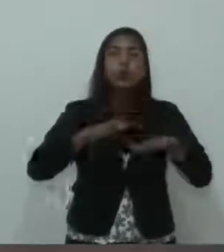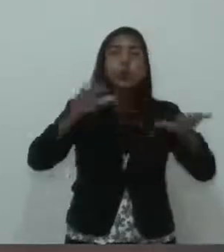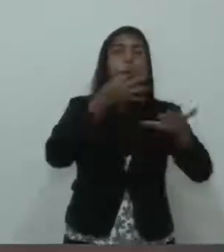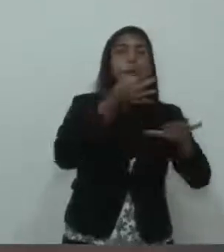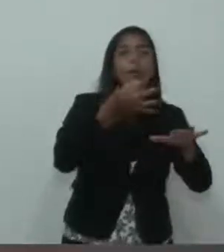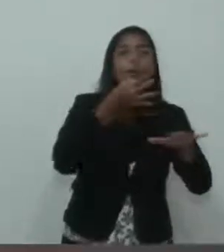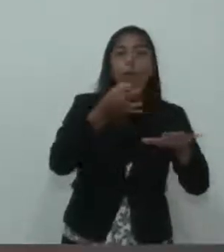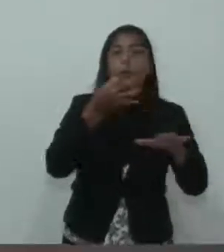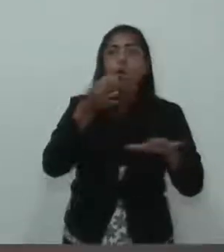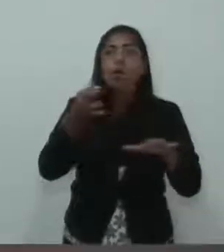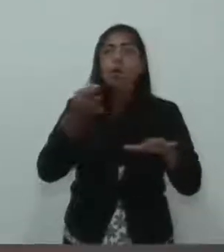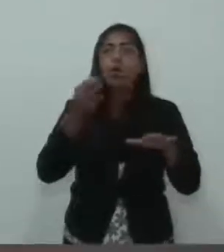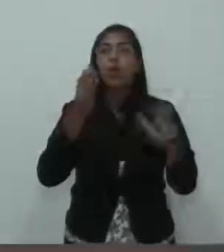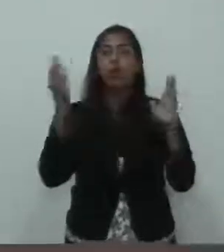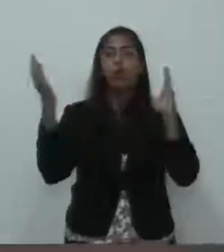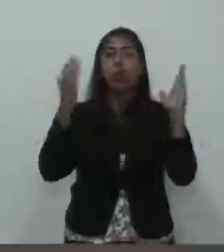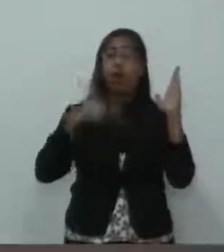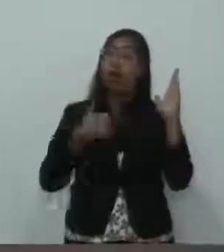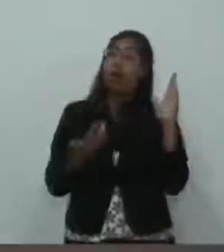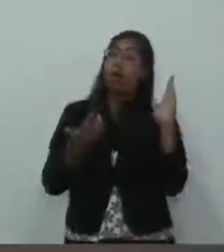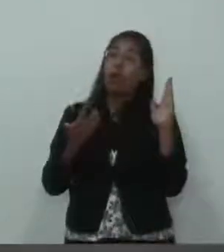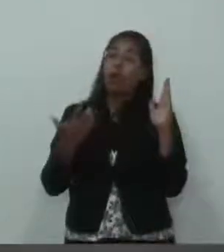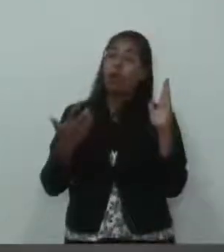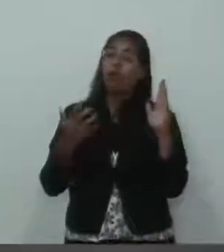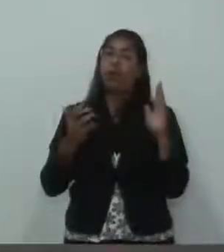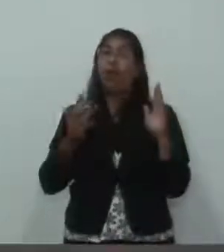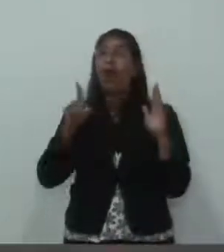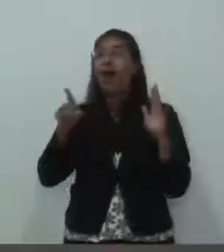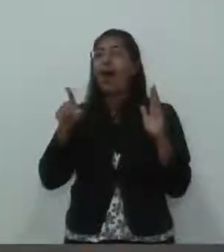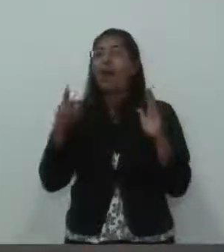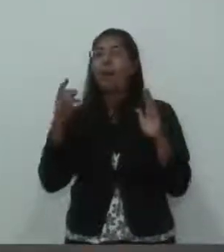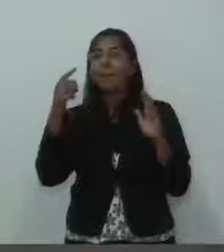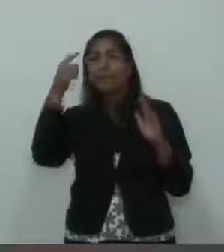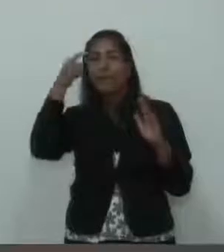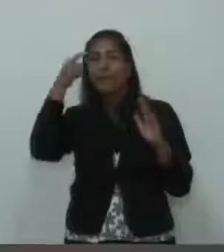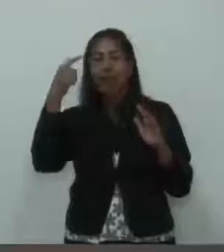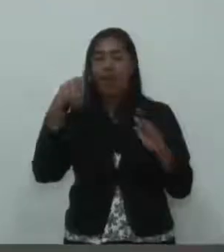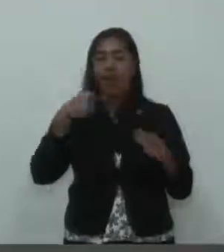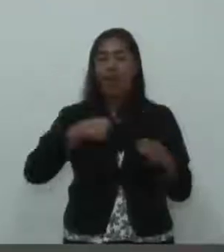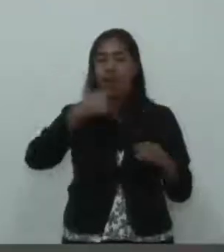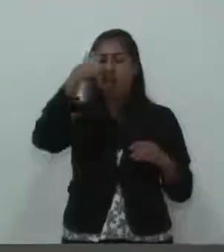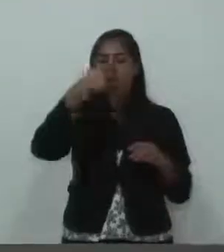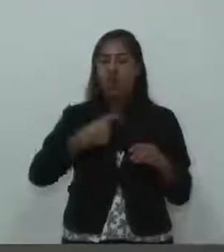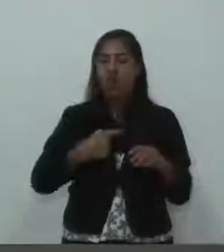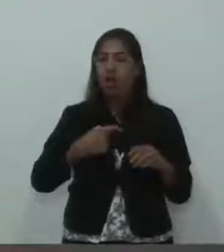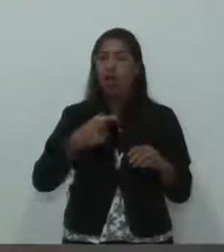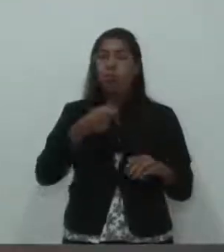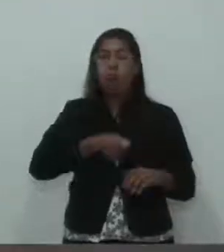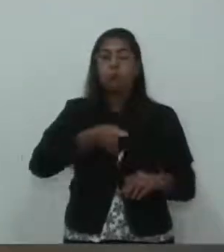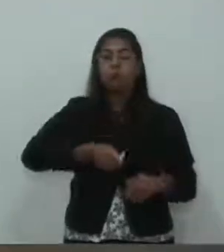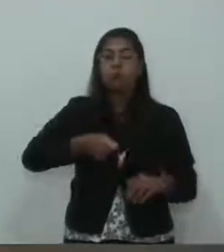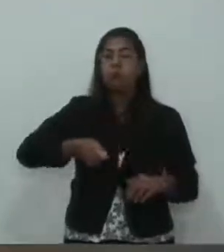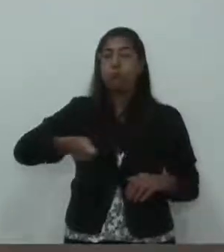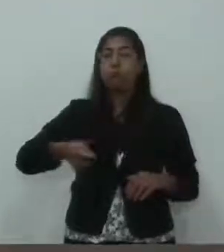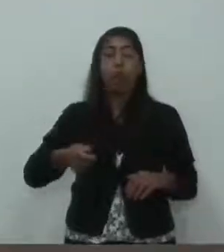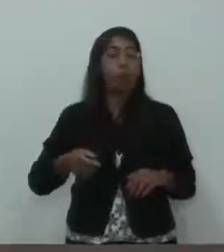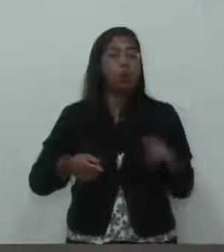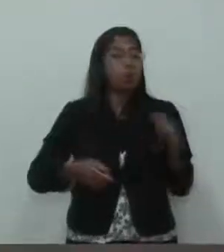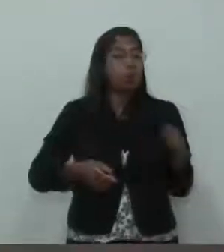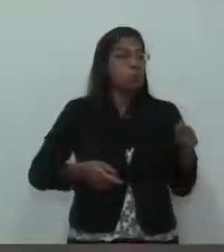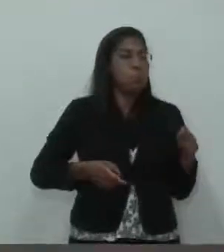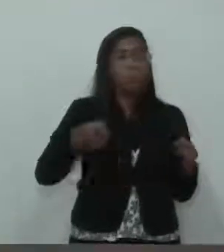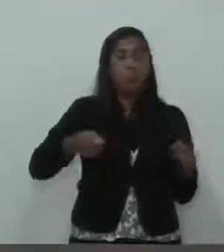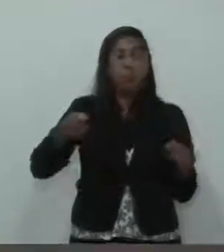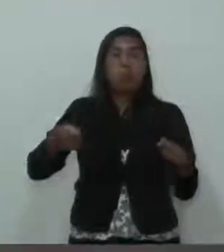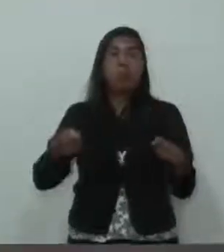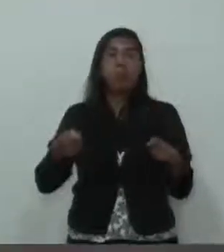vertentes. Alguém que esperar de mim radicalismo ou postura xiita, de um lado ou de outro, em qualquer